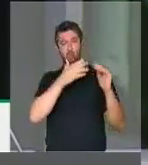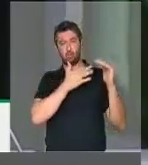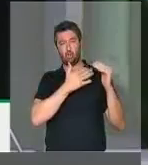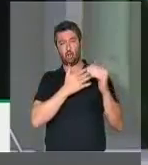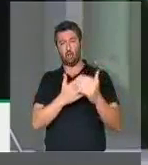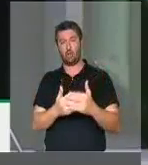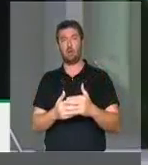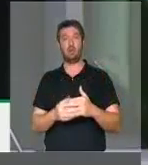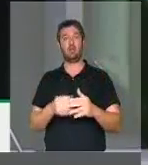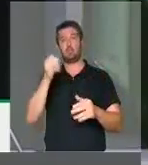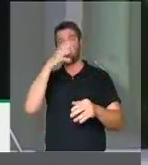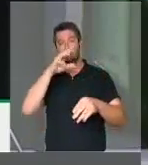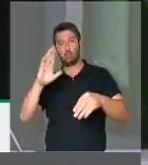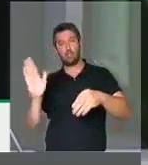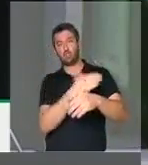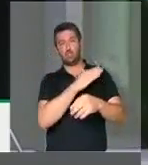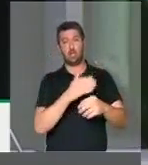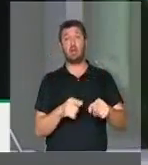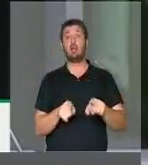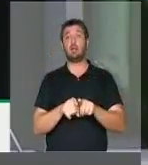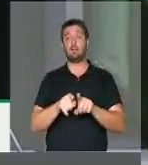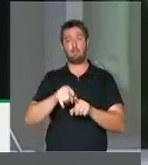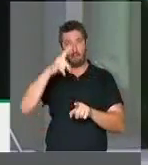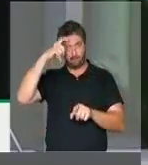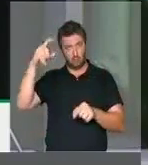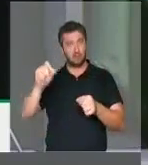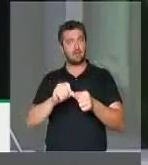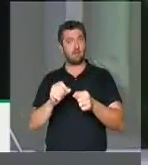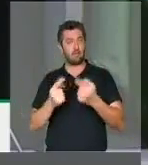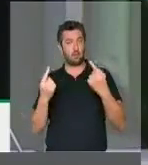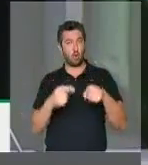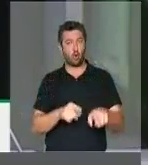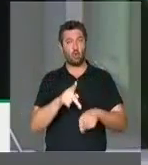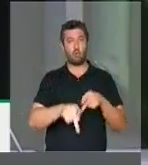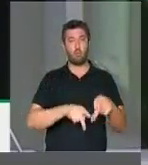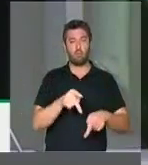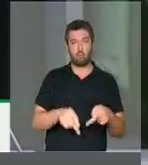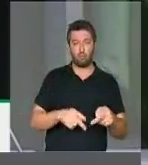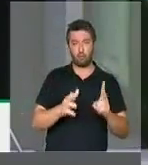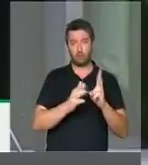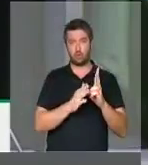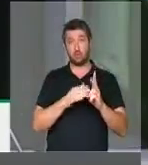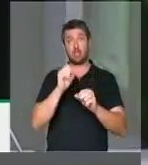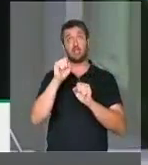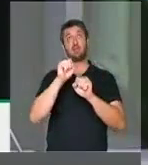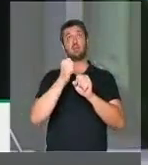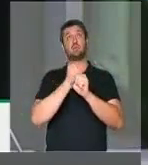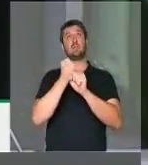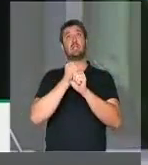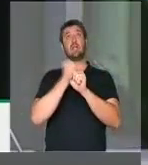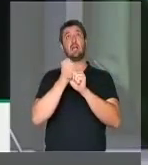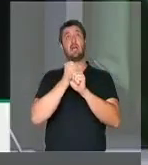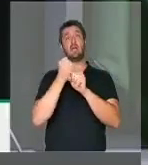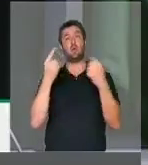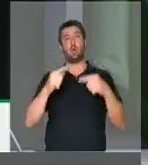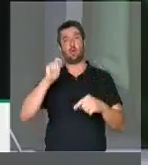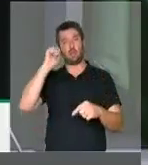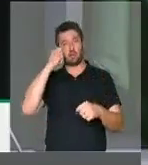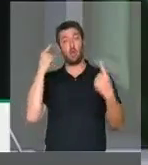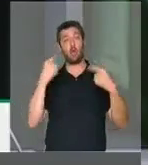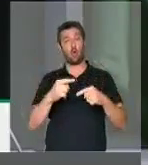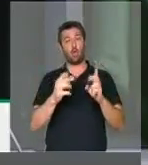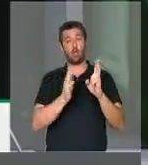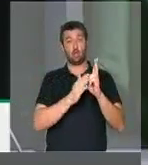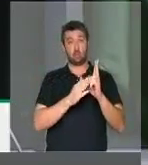remoções forçadas e do tipo de violência sofridas ao longo de séculos pelos indígenas e negros.